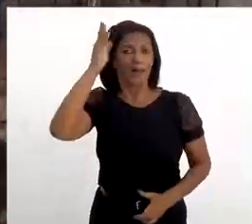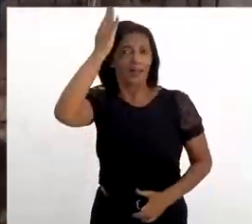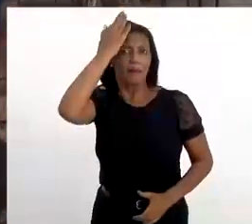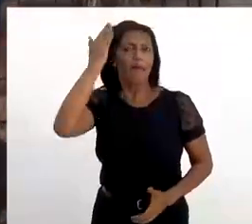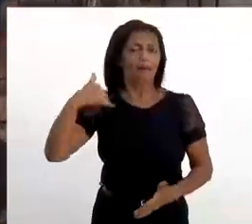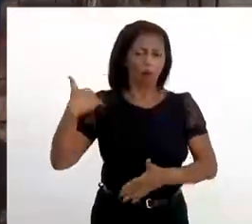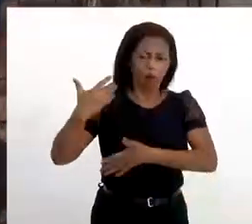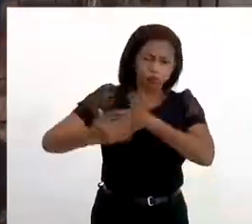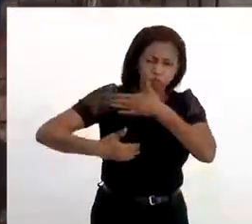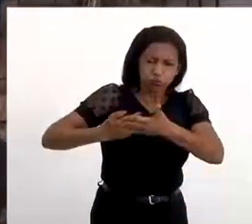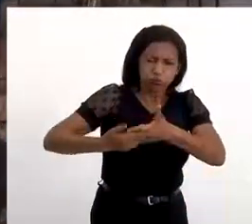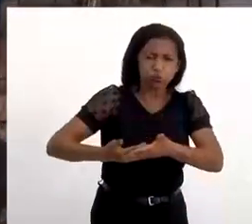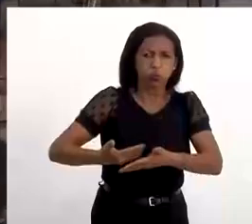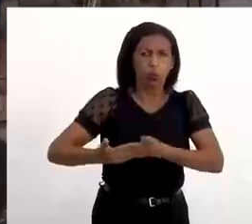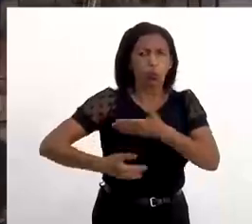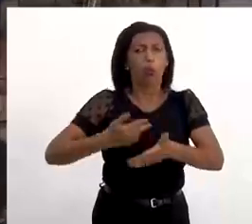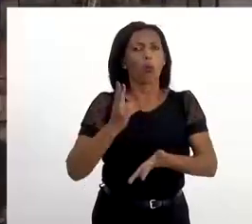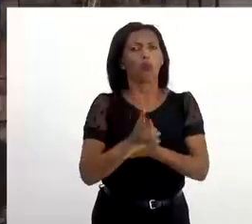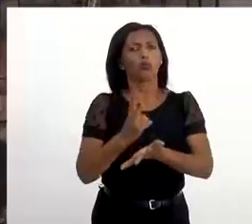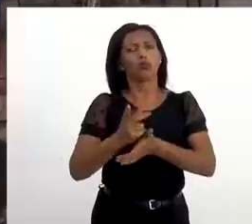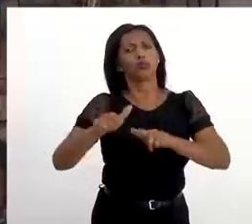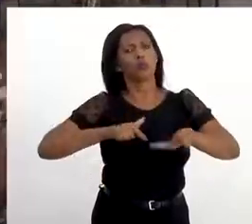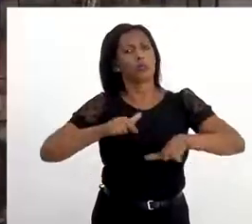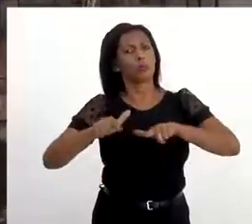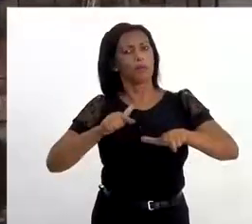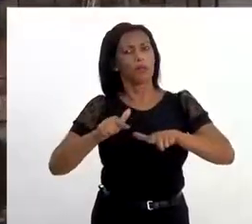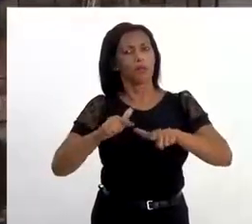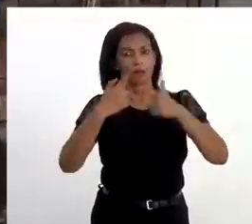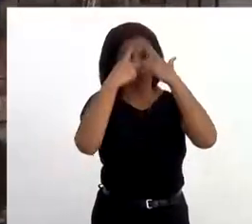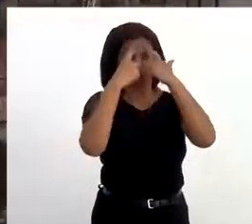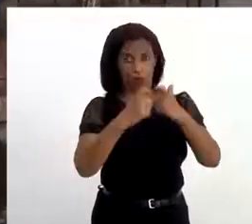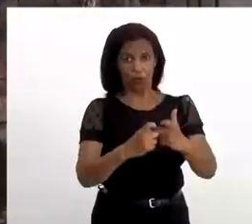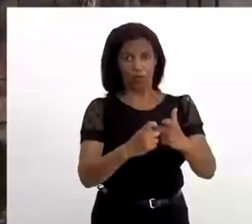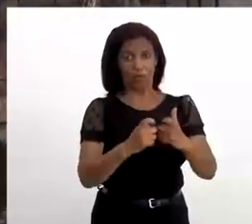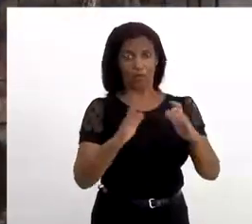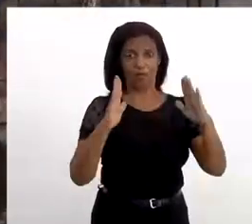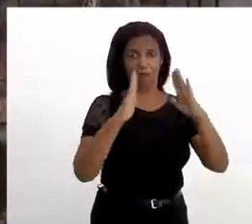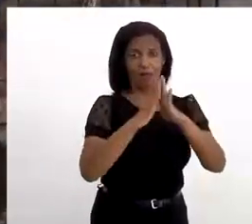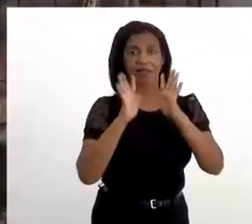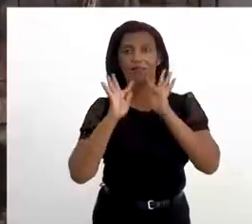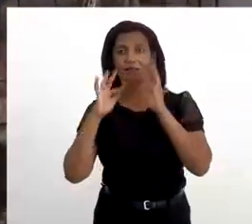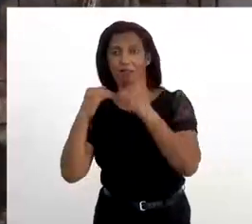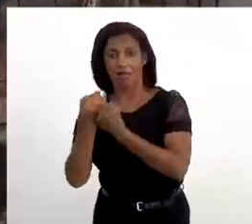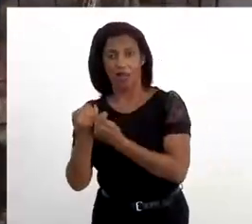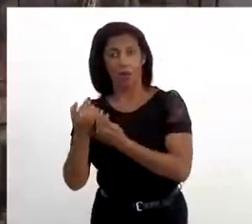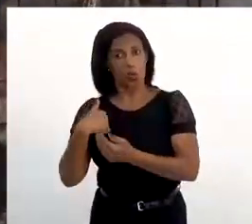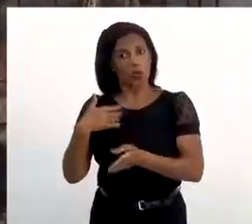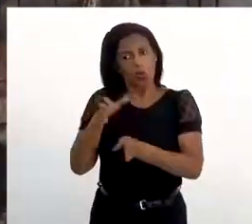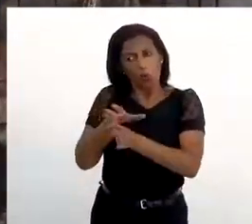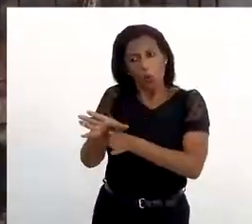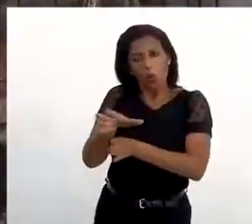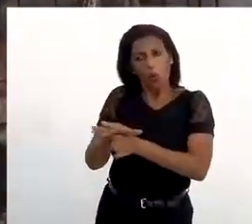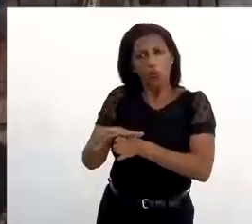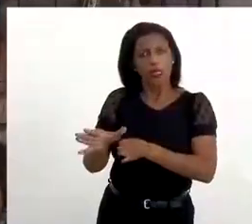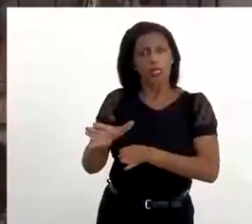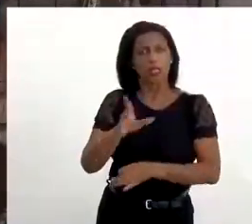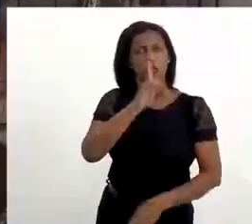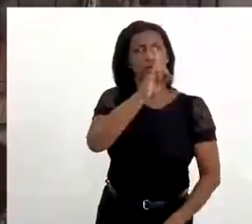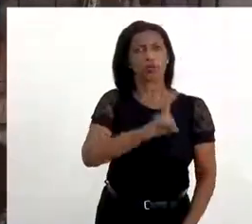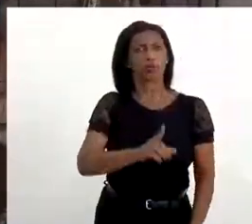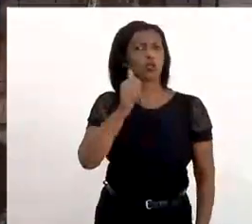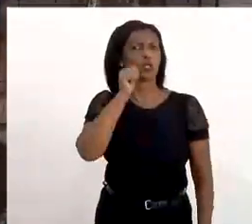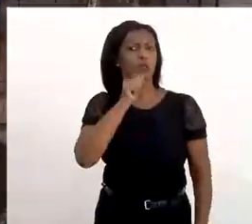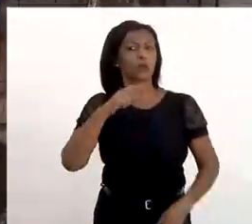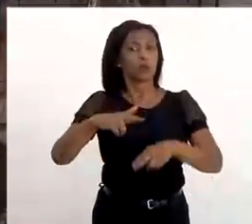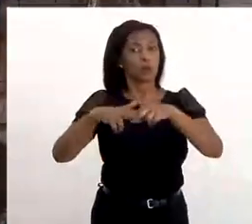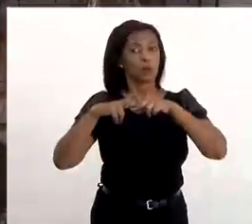violência doméstica e familiar. Eu hoje sou conselheira do CEDIC, do Conselho Estadual do Direito da Mulher, por conta do trabalho feito